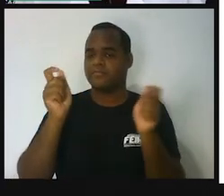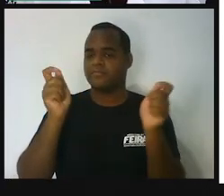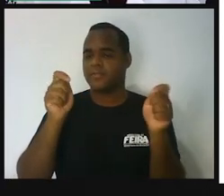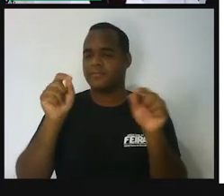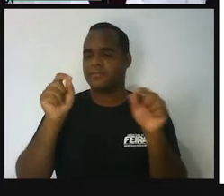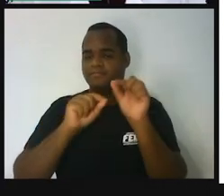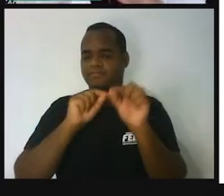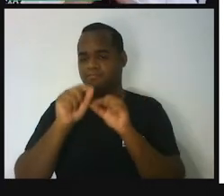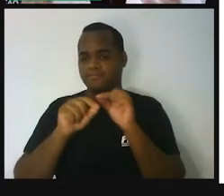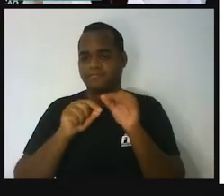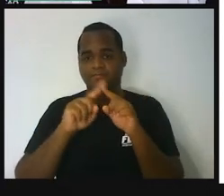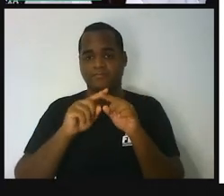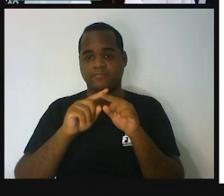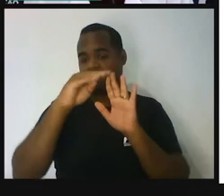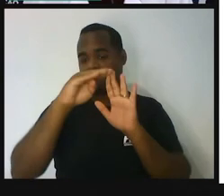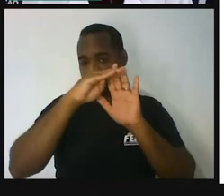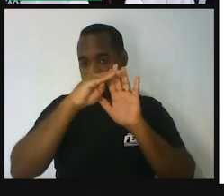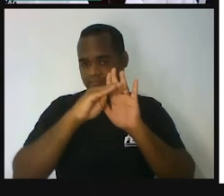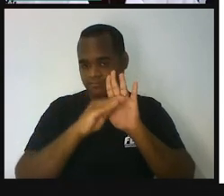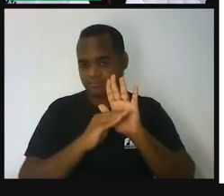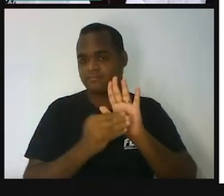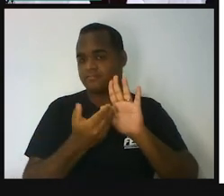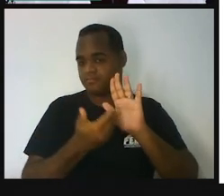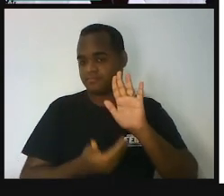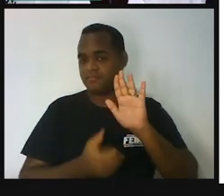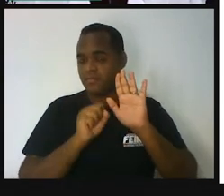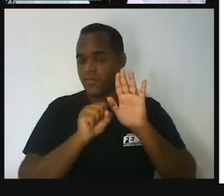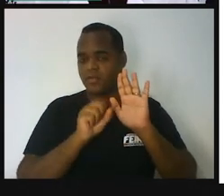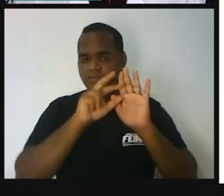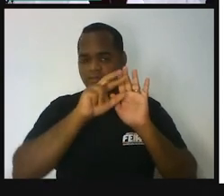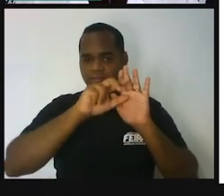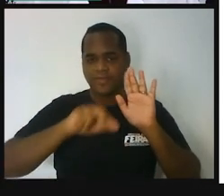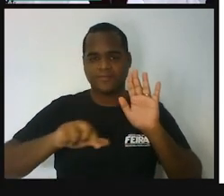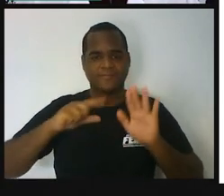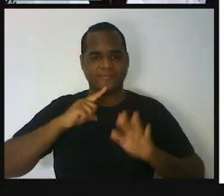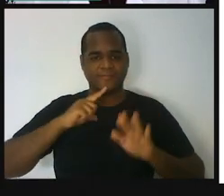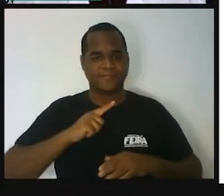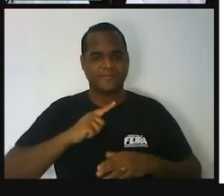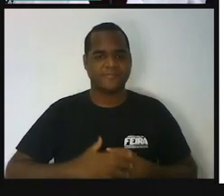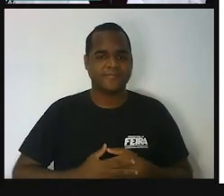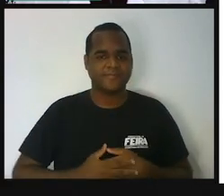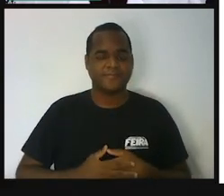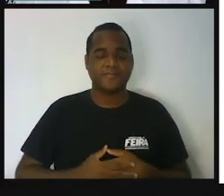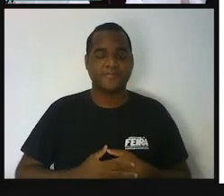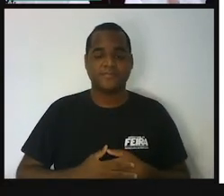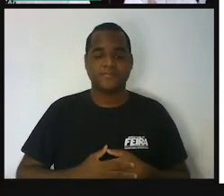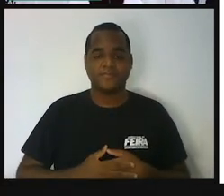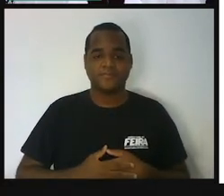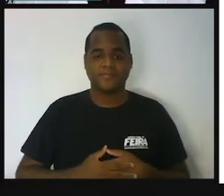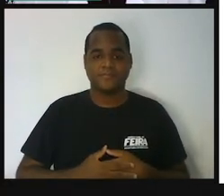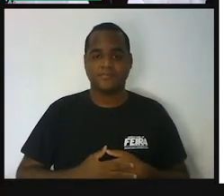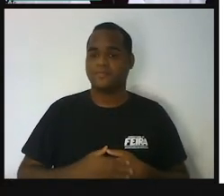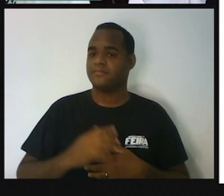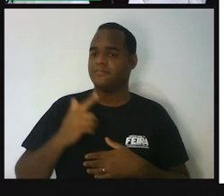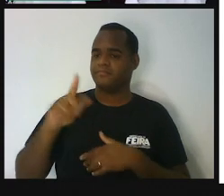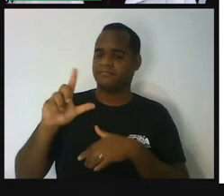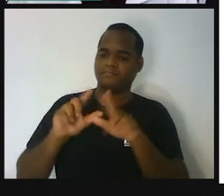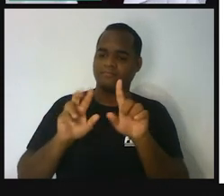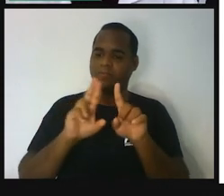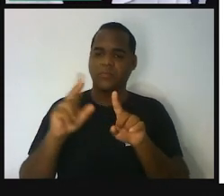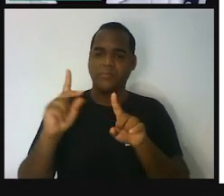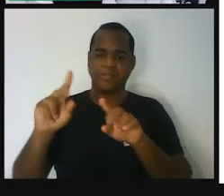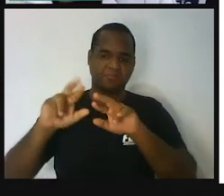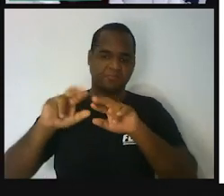fazer assim, fazer uma lista de coisas com os nomes dessas